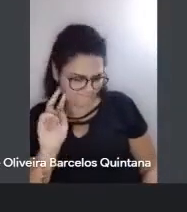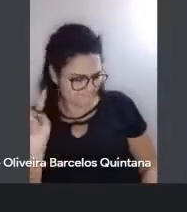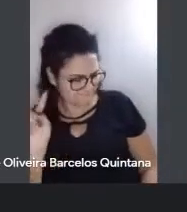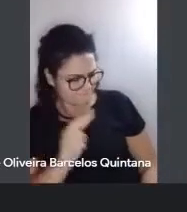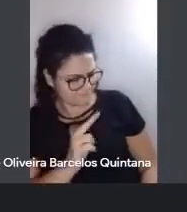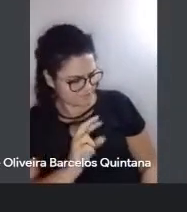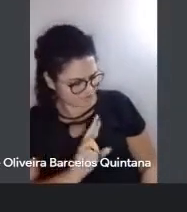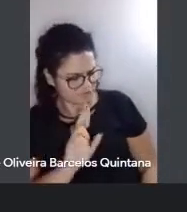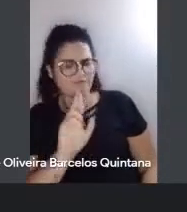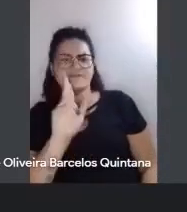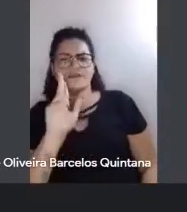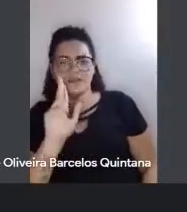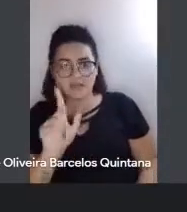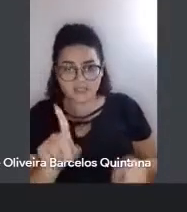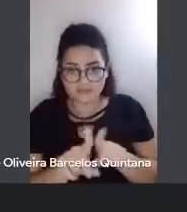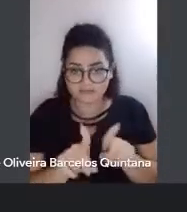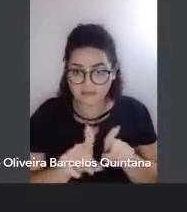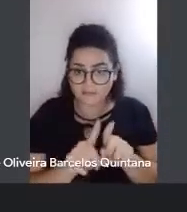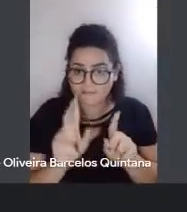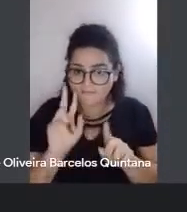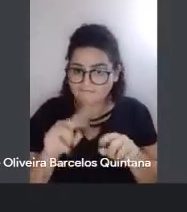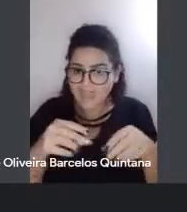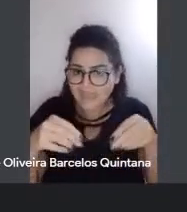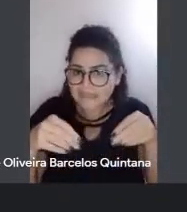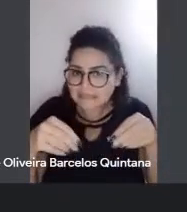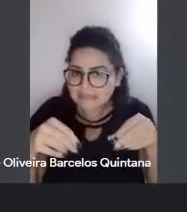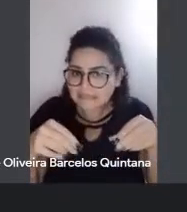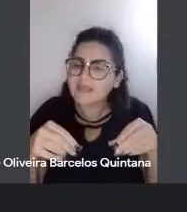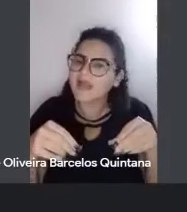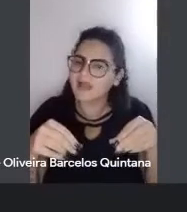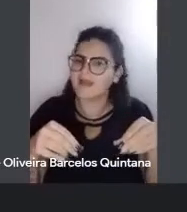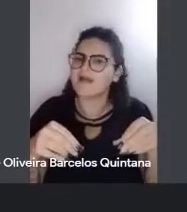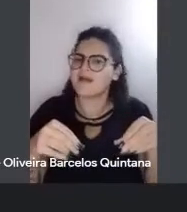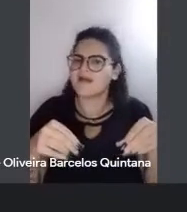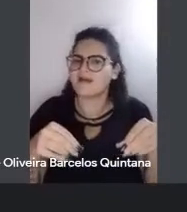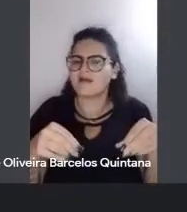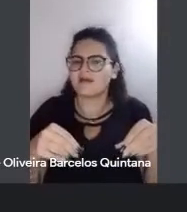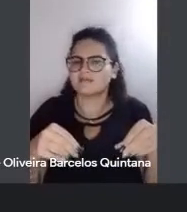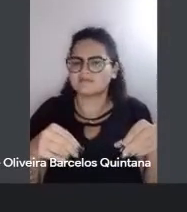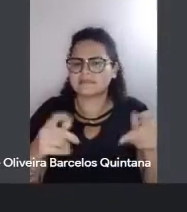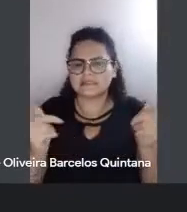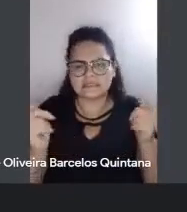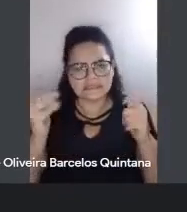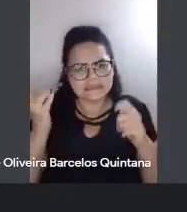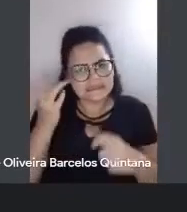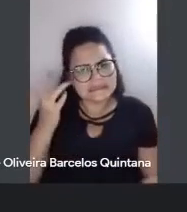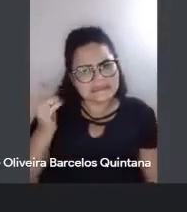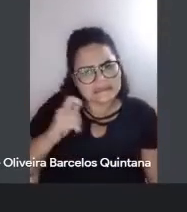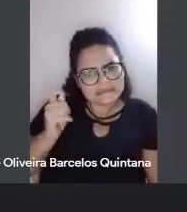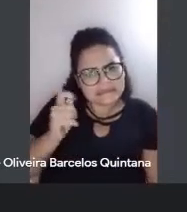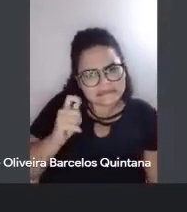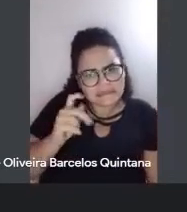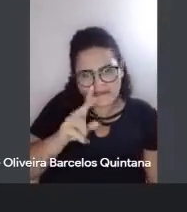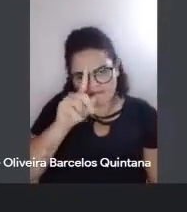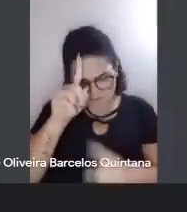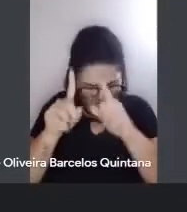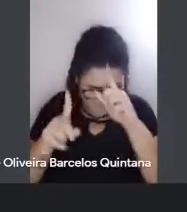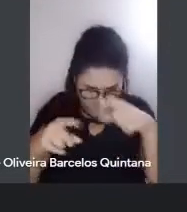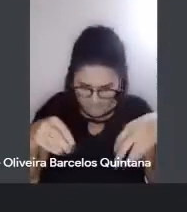para aquela terra, ele flana por cima daquela terra e vai inventando uma terra para si,